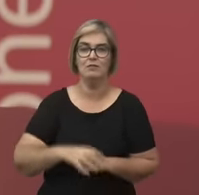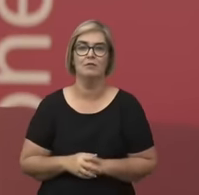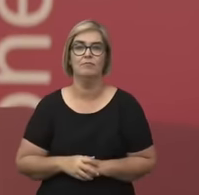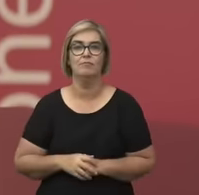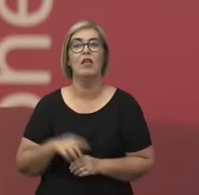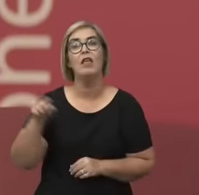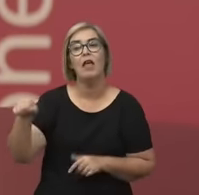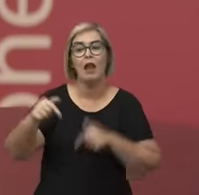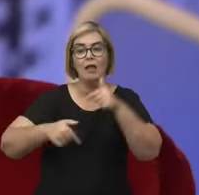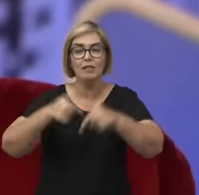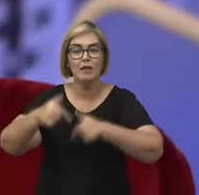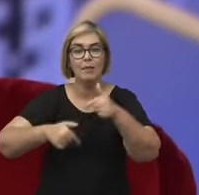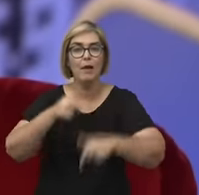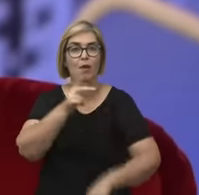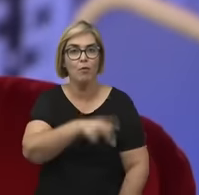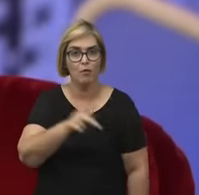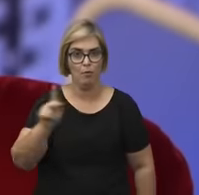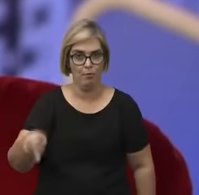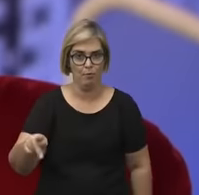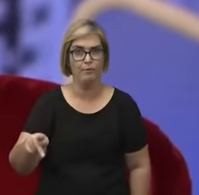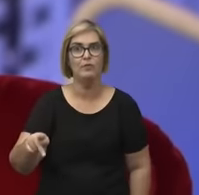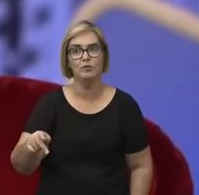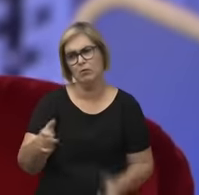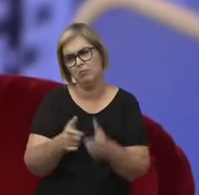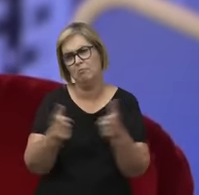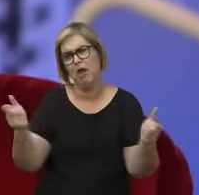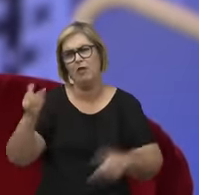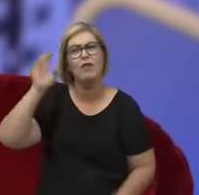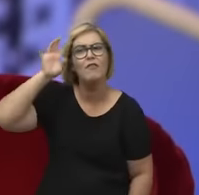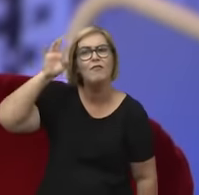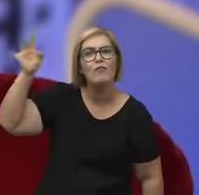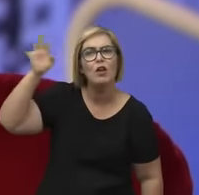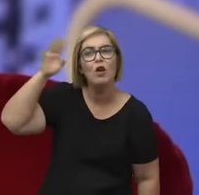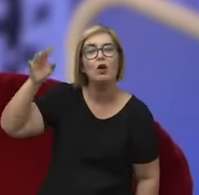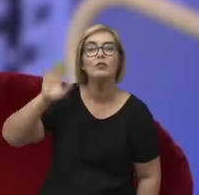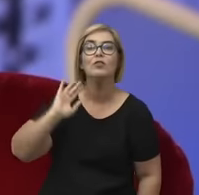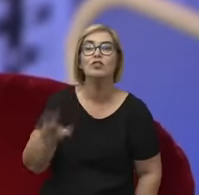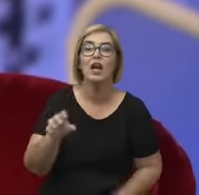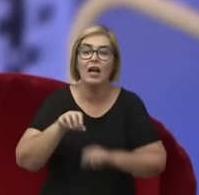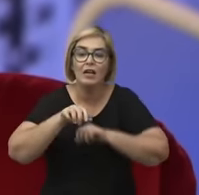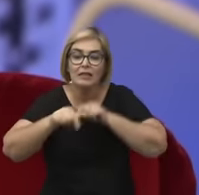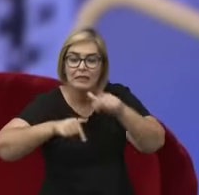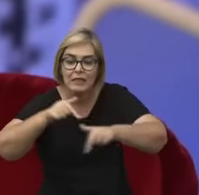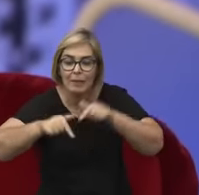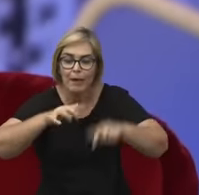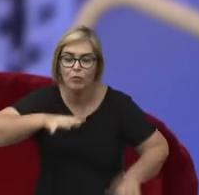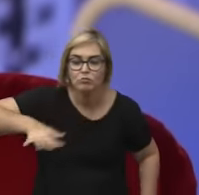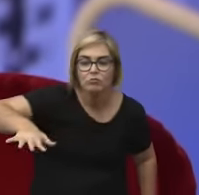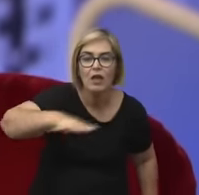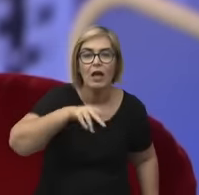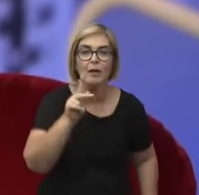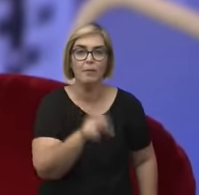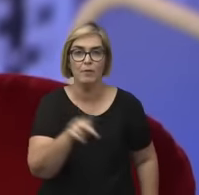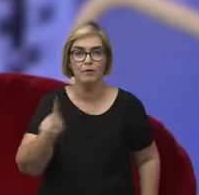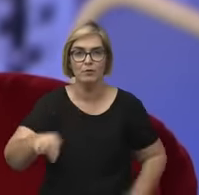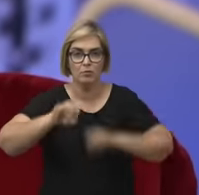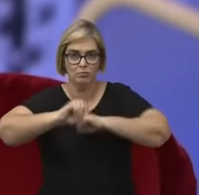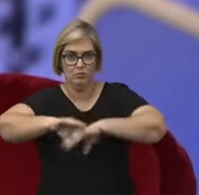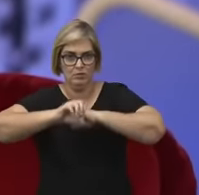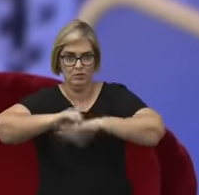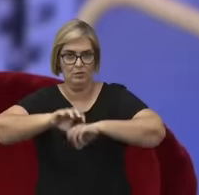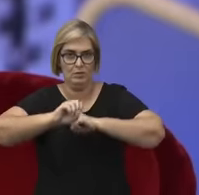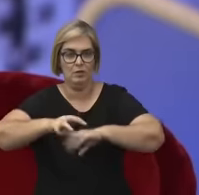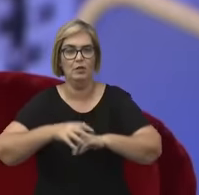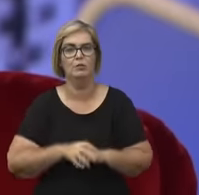professora. Muitas dessas filósofas brasileiras atuaram como professora. Ela atua como professora em